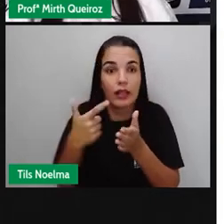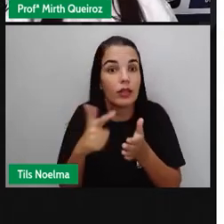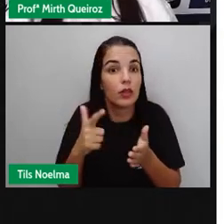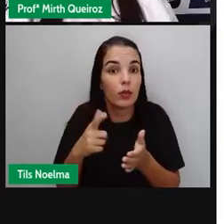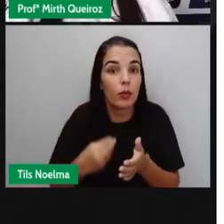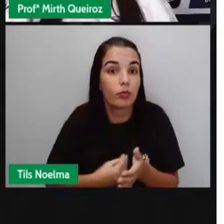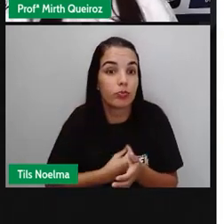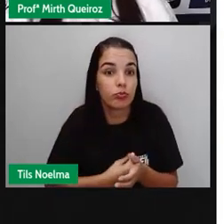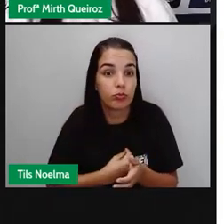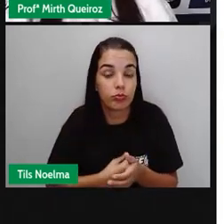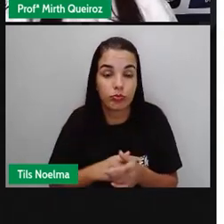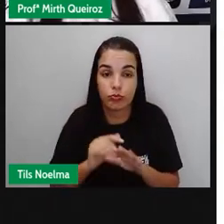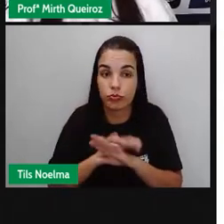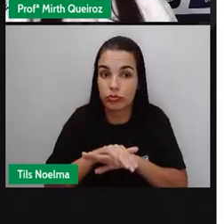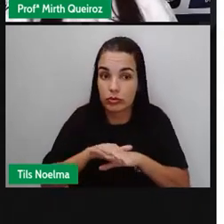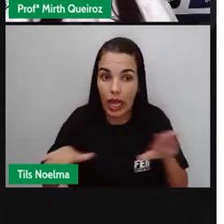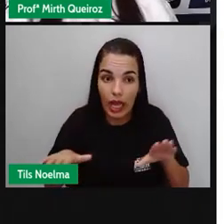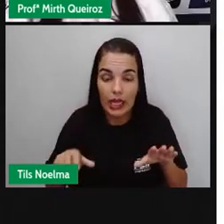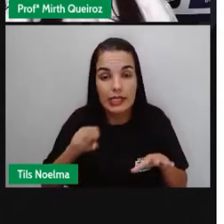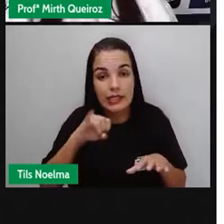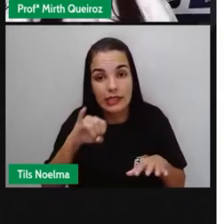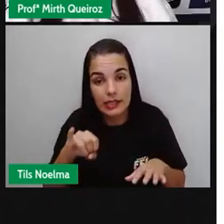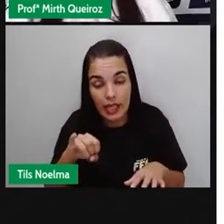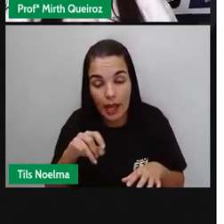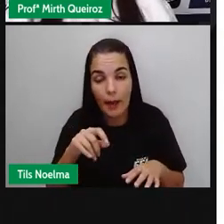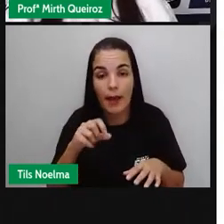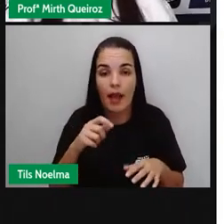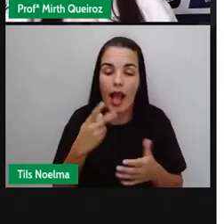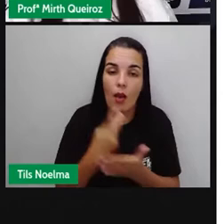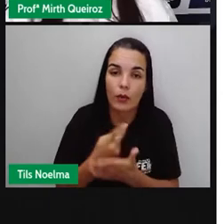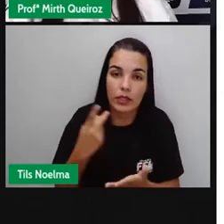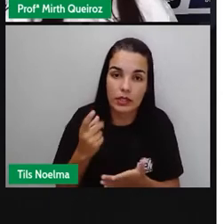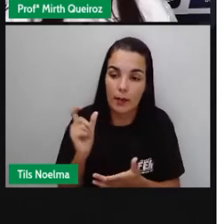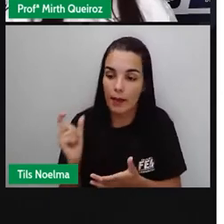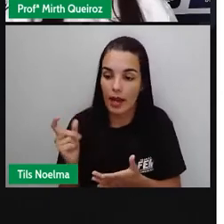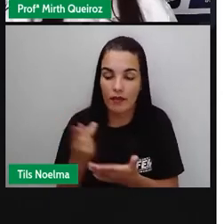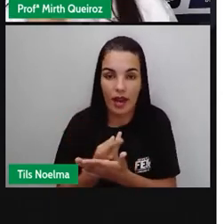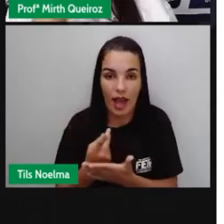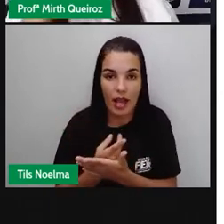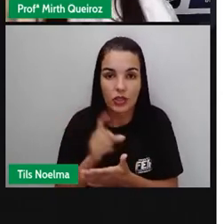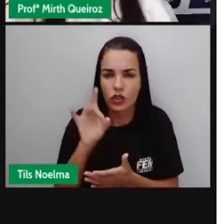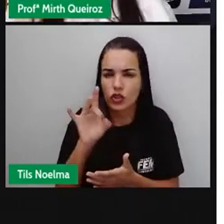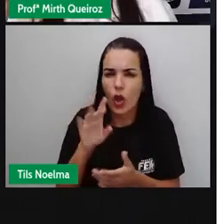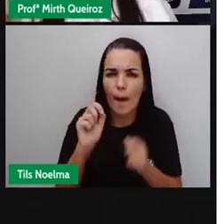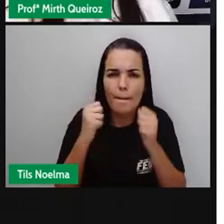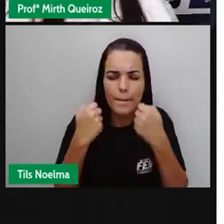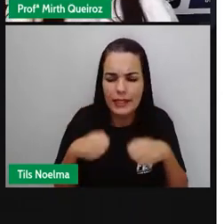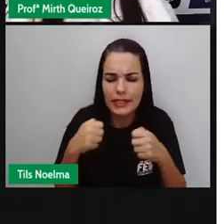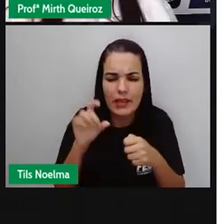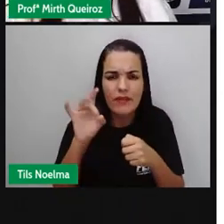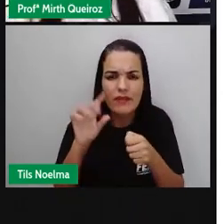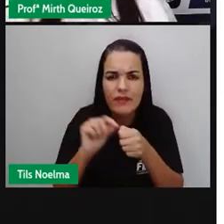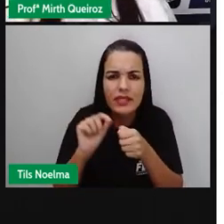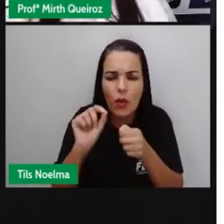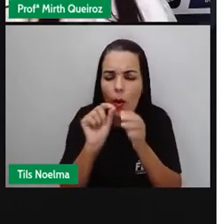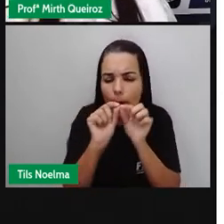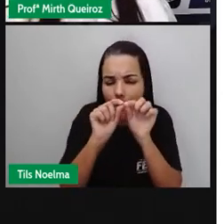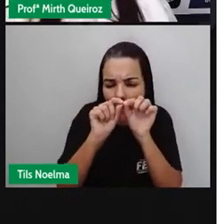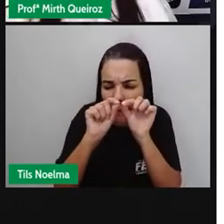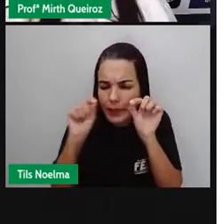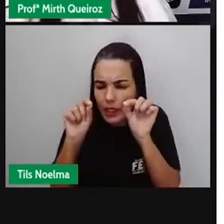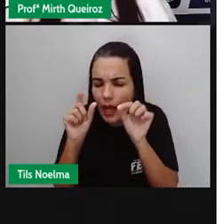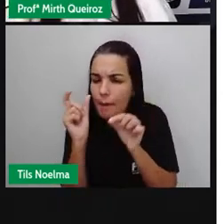existam, mas caso ocorra, prefira arriscar só com um risco, né? Ali, o termo errado.